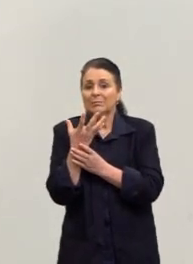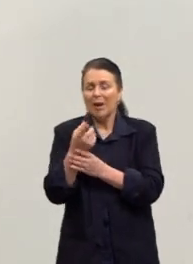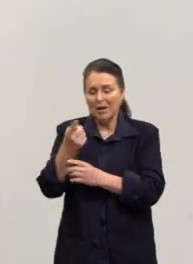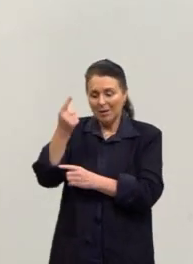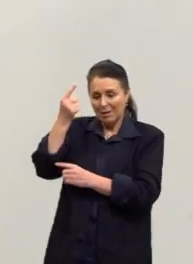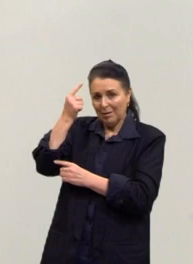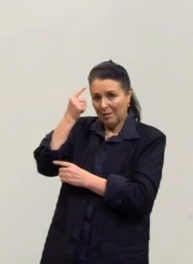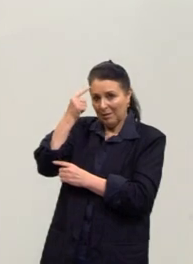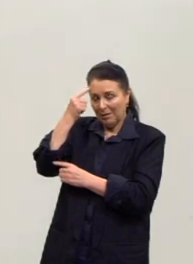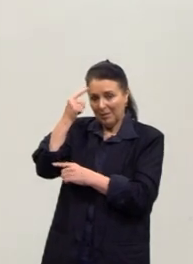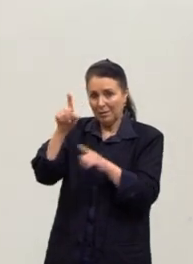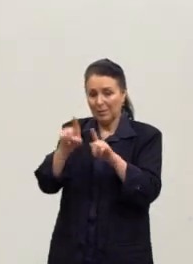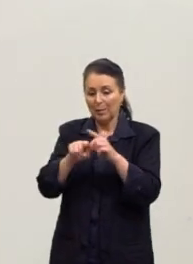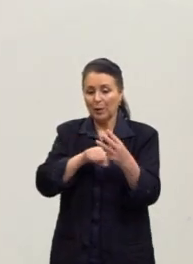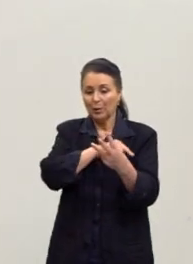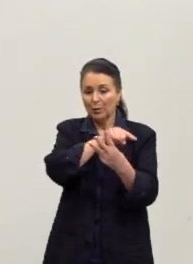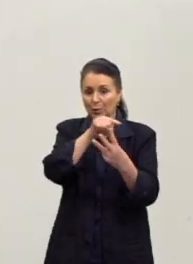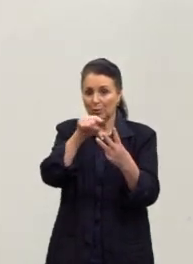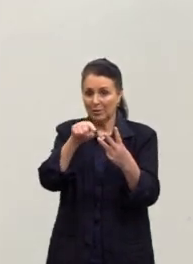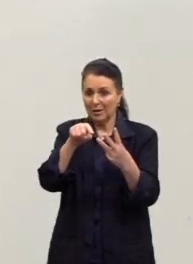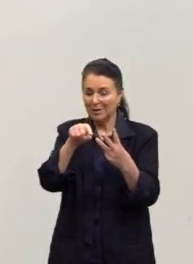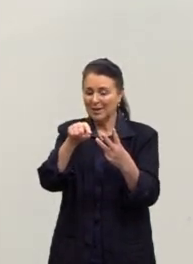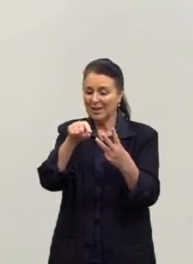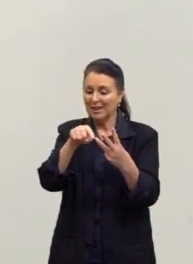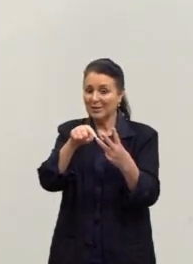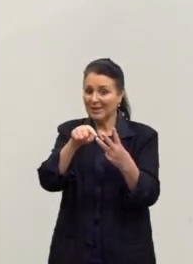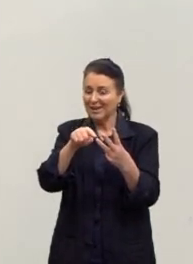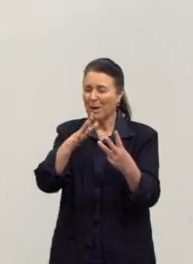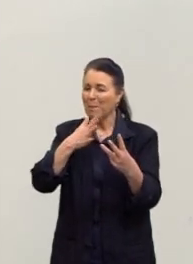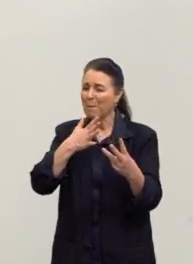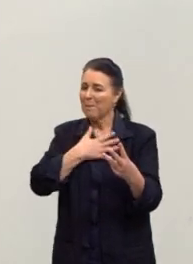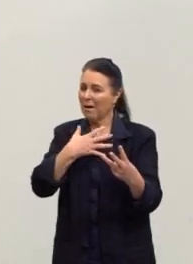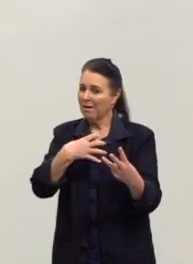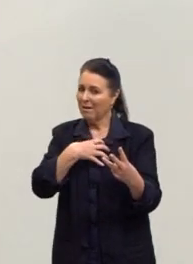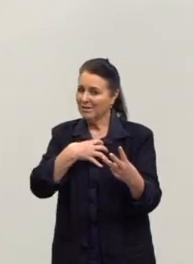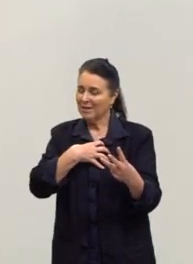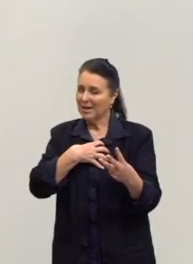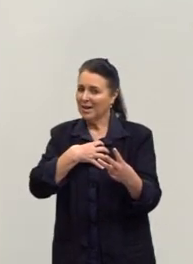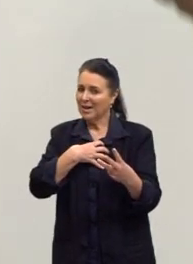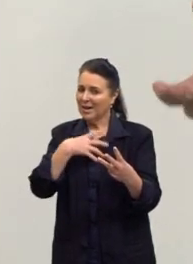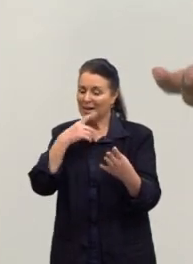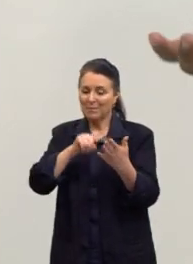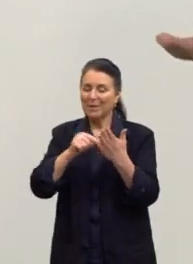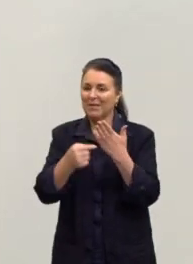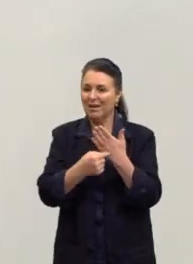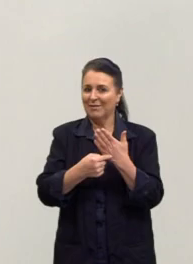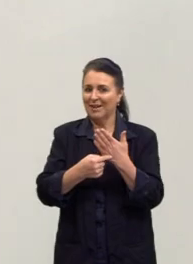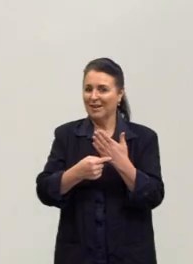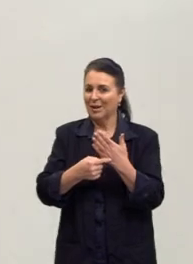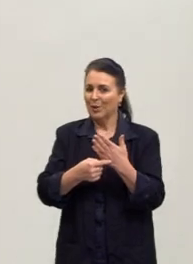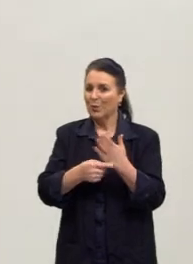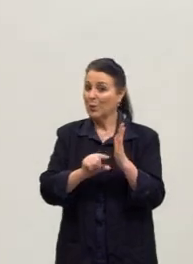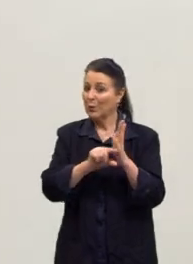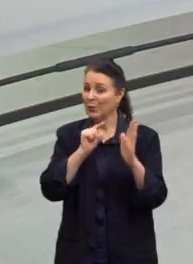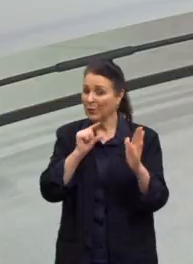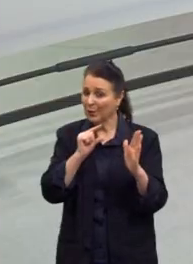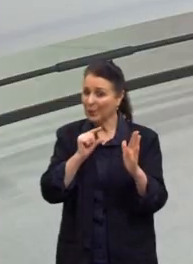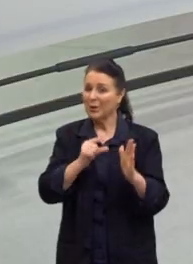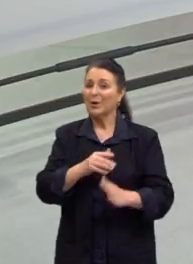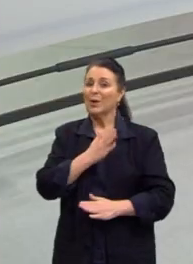E, além disso, dos três, ele é o mais sentimental. Vamos dizer assim, que o Manuel Bandeira, ele é o coração do modernismo.